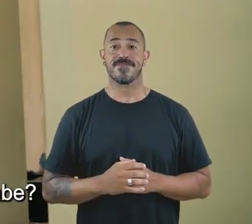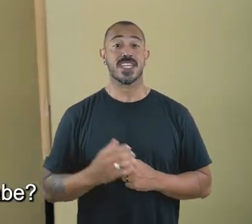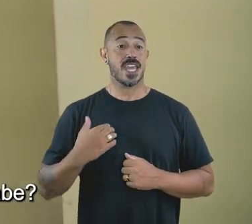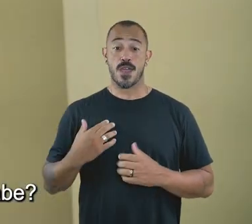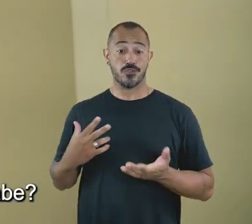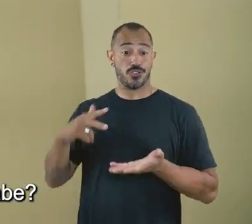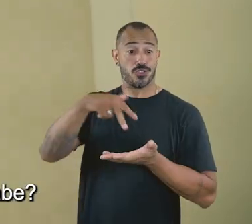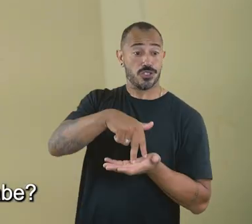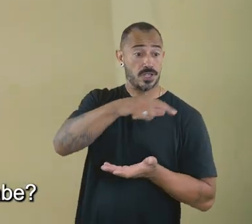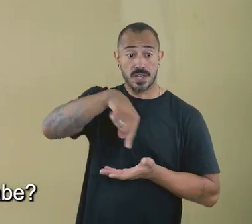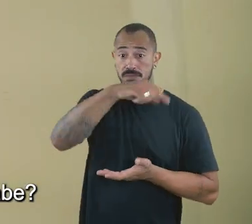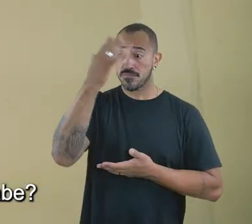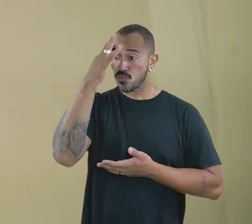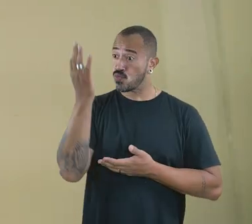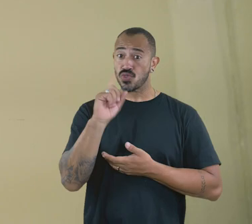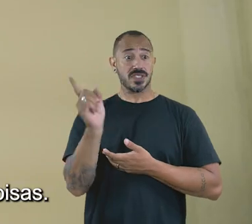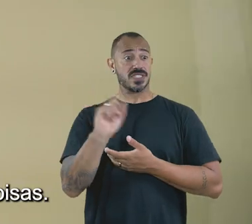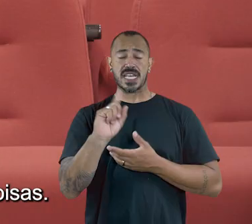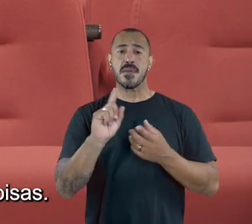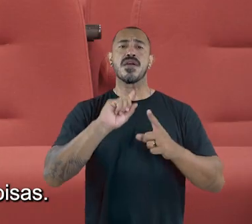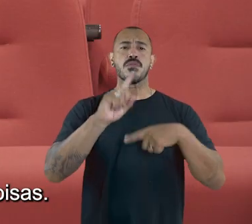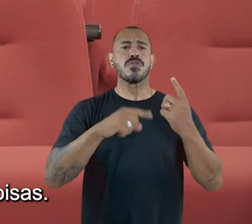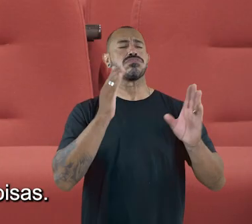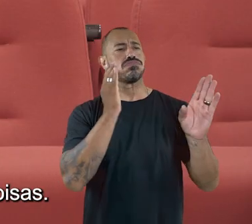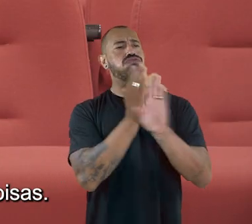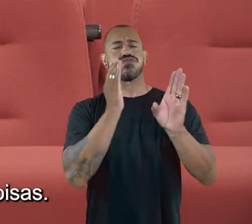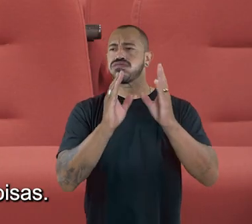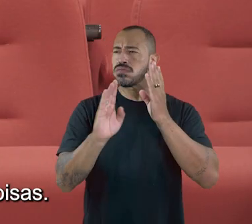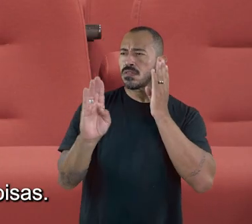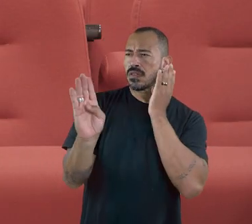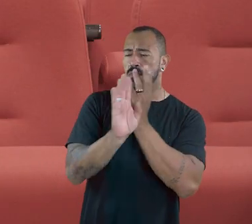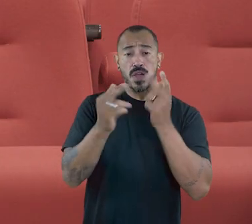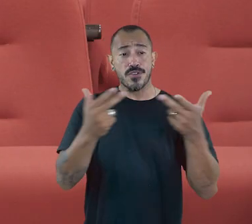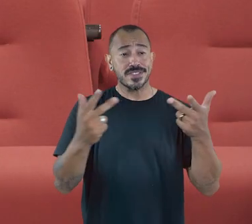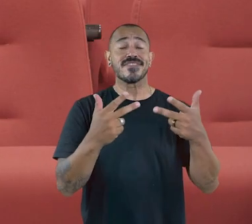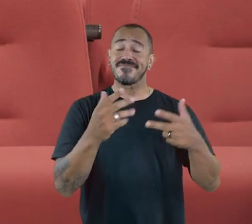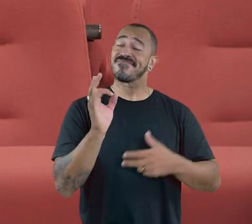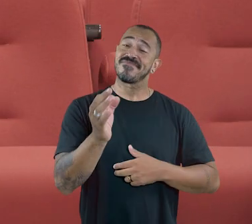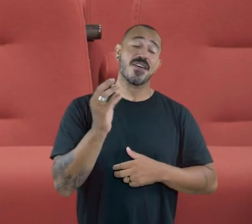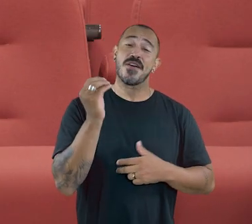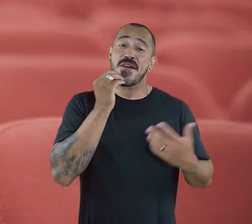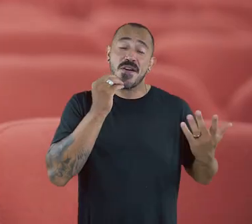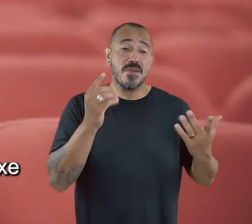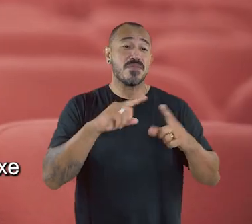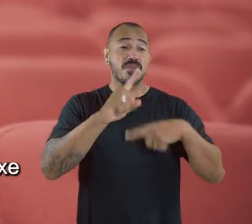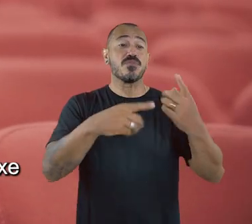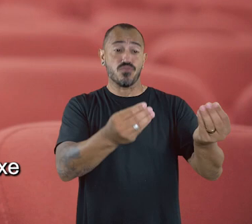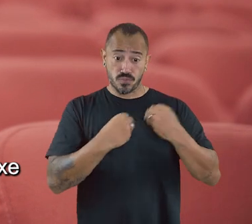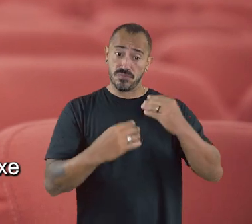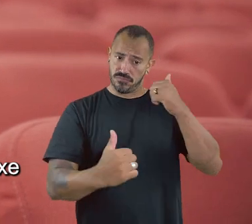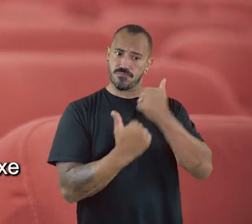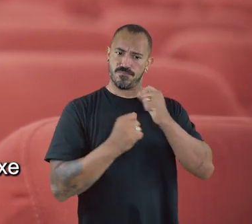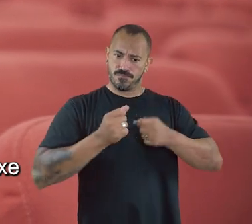Eu vim, assim, sem saber de nada, sabe? E aí, aqui, eu fui descobrindo algumas coisas. Coisas tão óbvias. Só